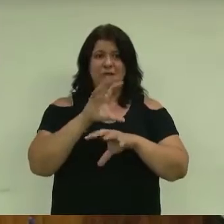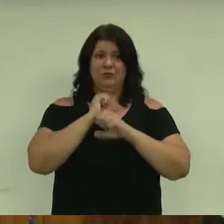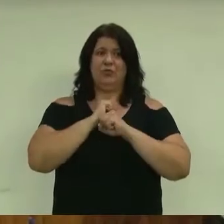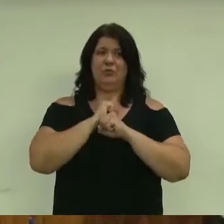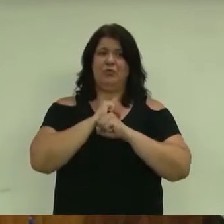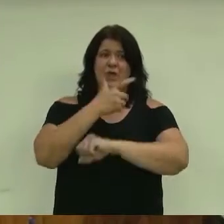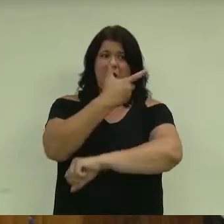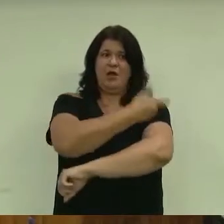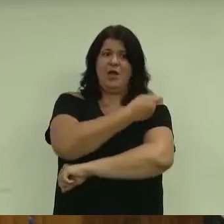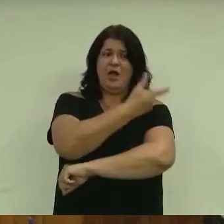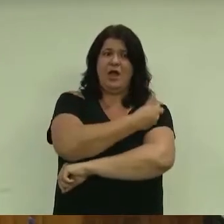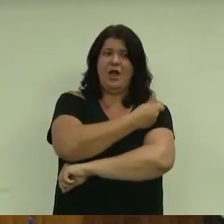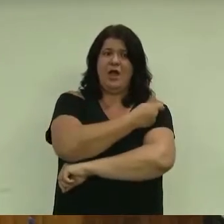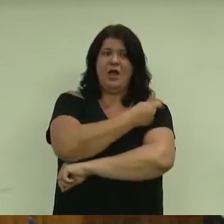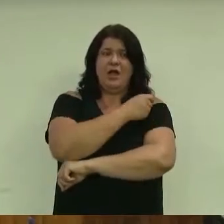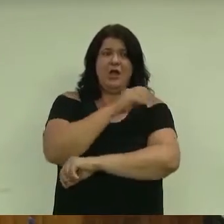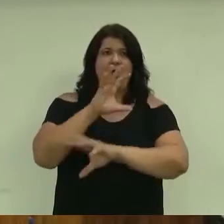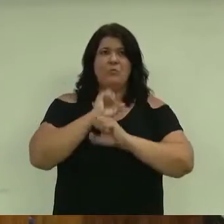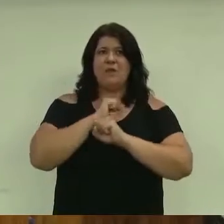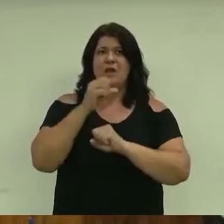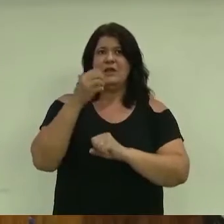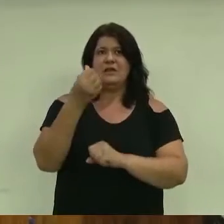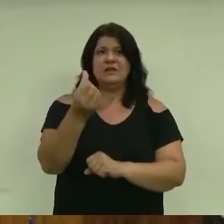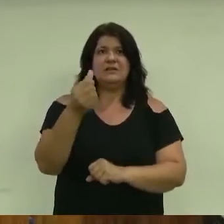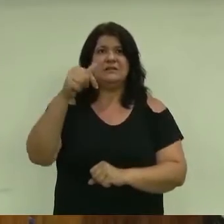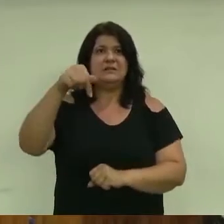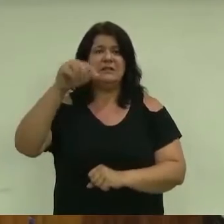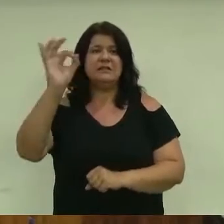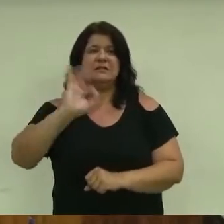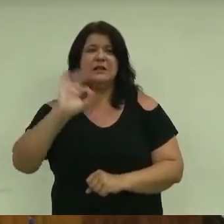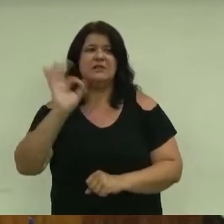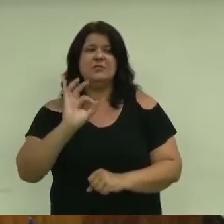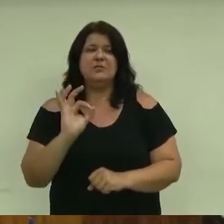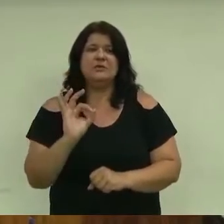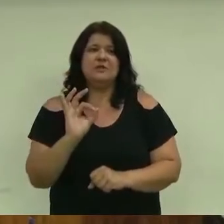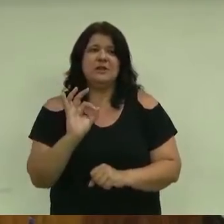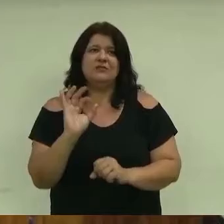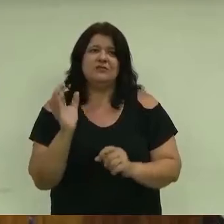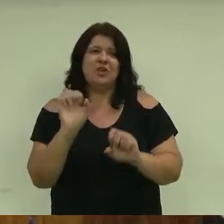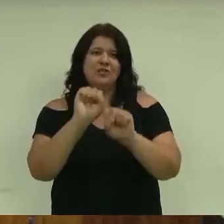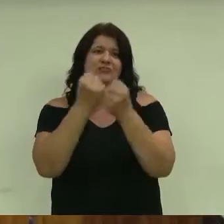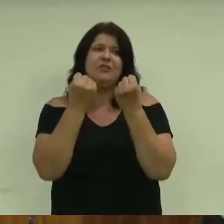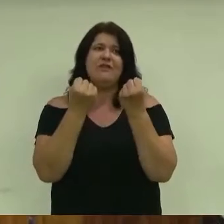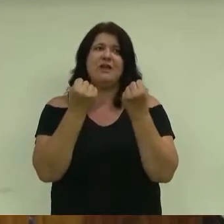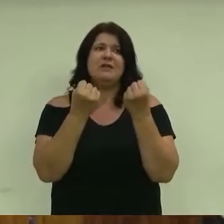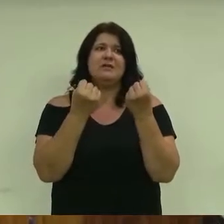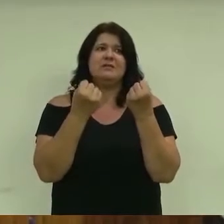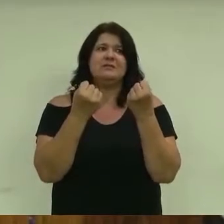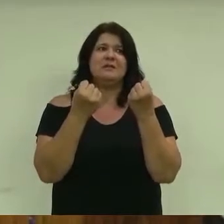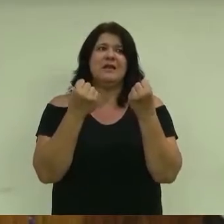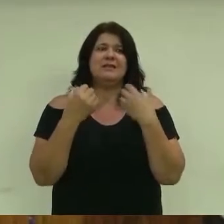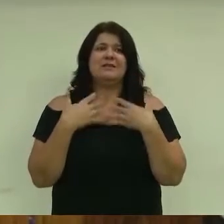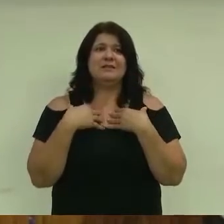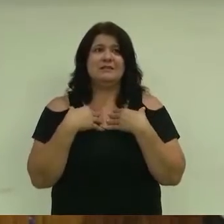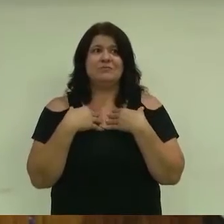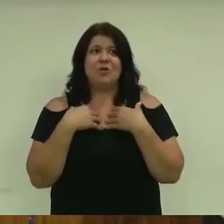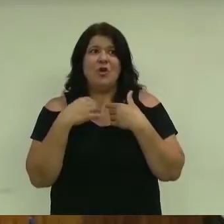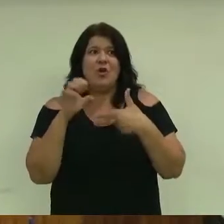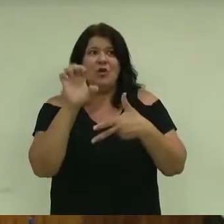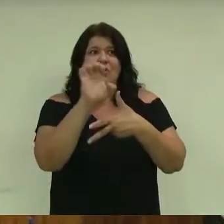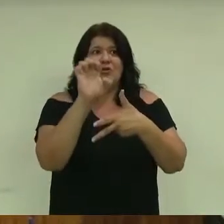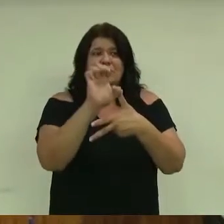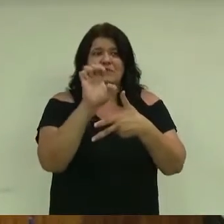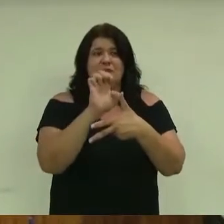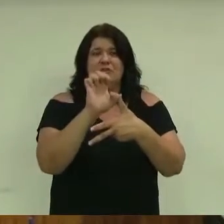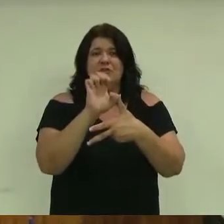imunidade. Então é uma questão muito difícil a questão da vacinação. Os chefes dos executivos estão realmente com uma batata quente, mas eles foram